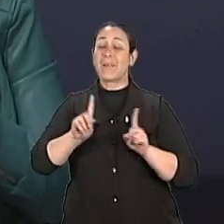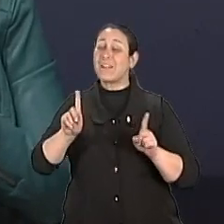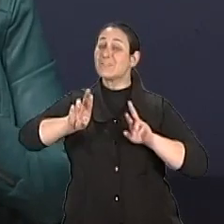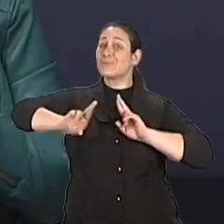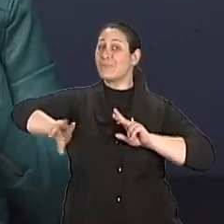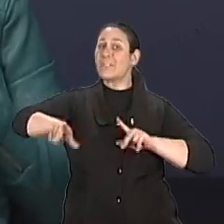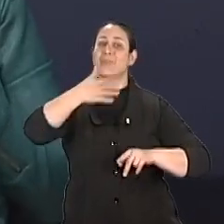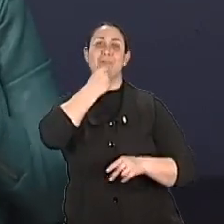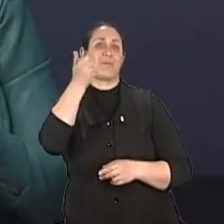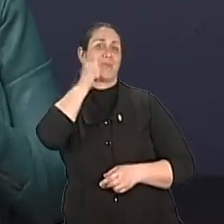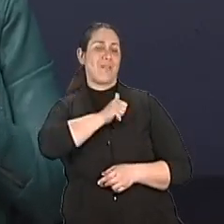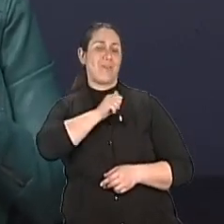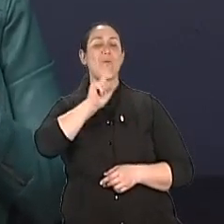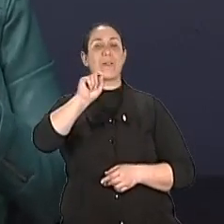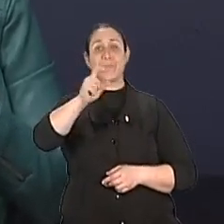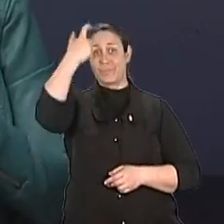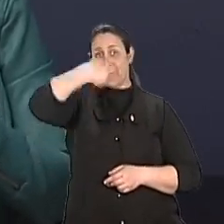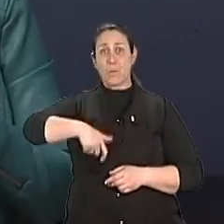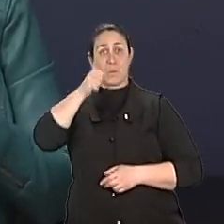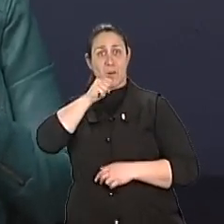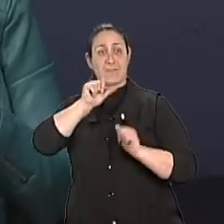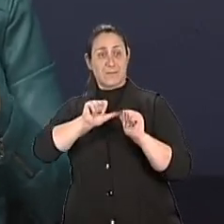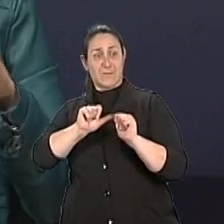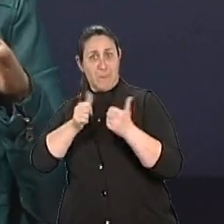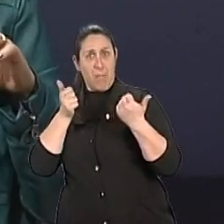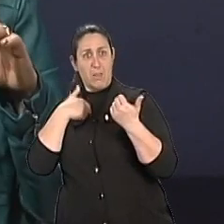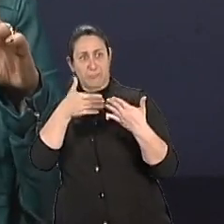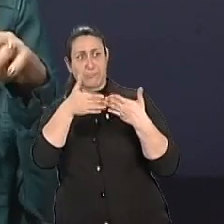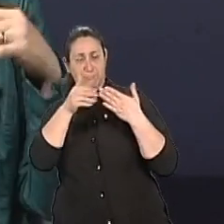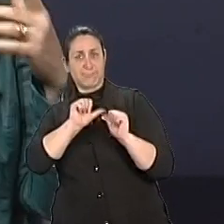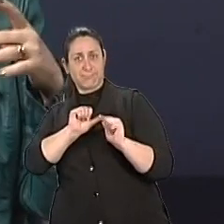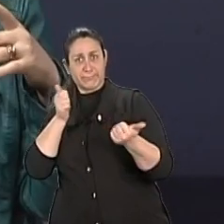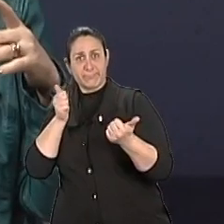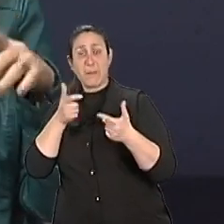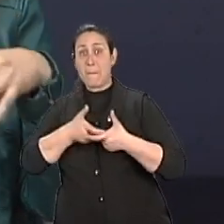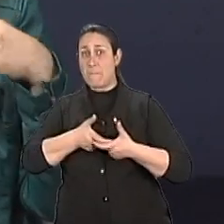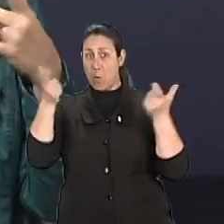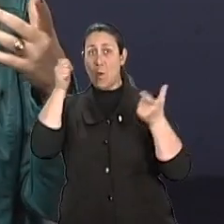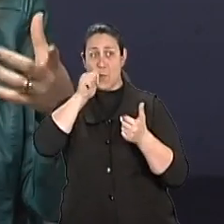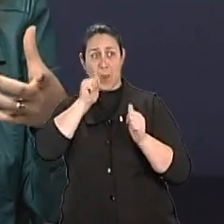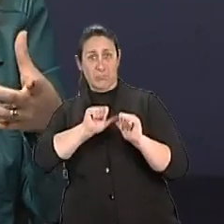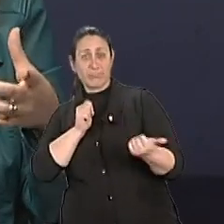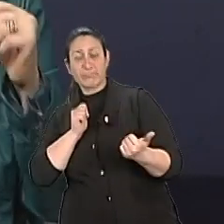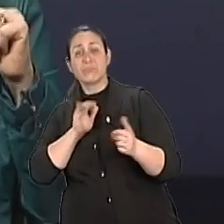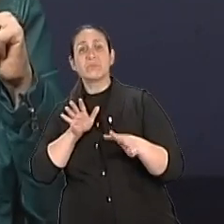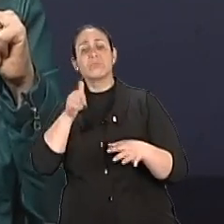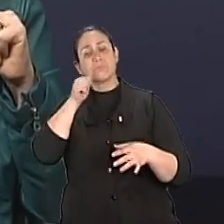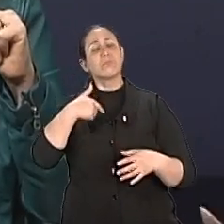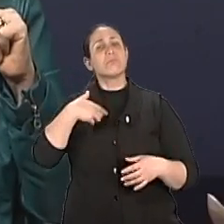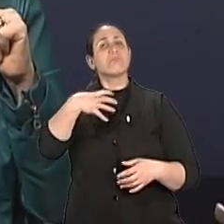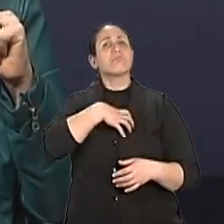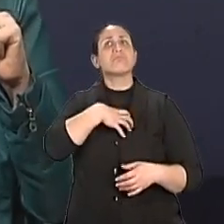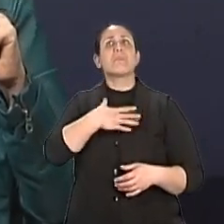A mulher, ela se separa, ela pede o divórcio, mas ela encontra em outras atividades o